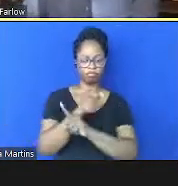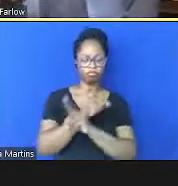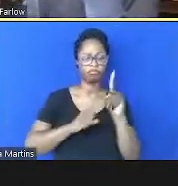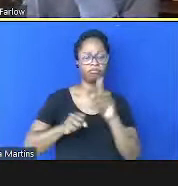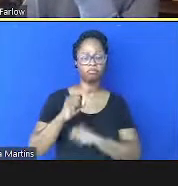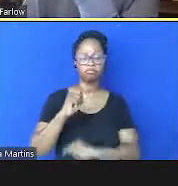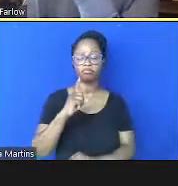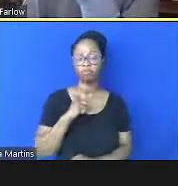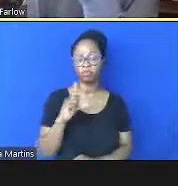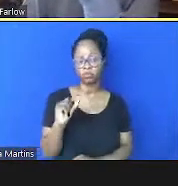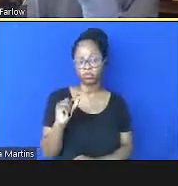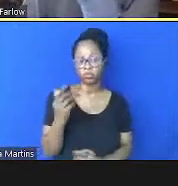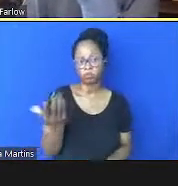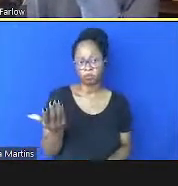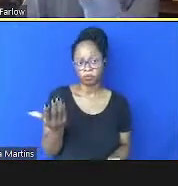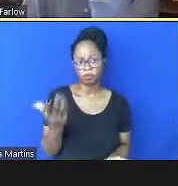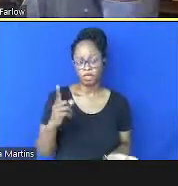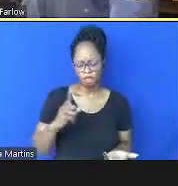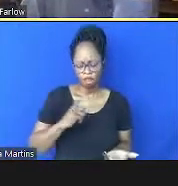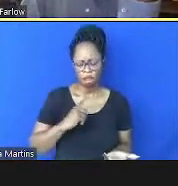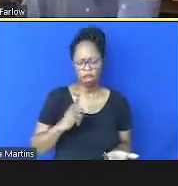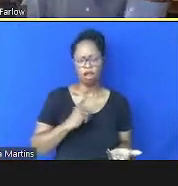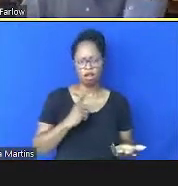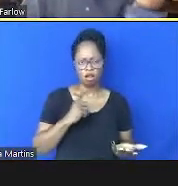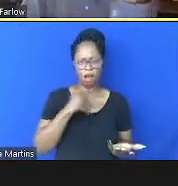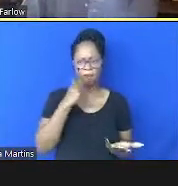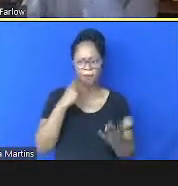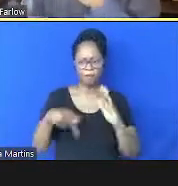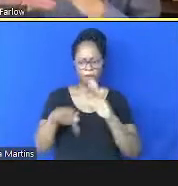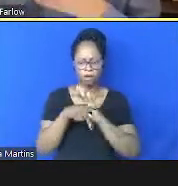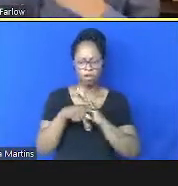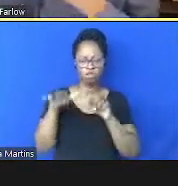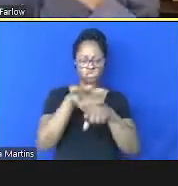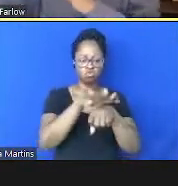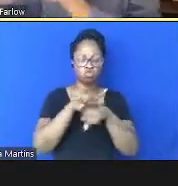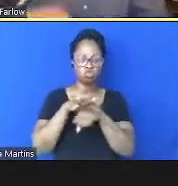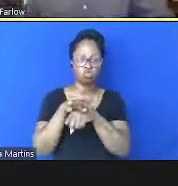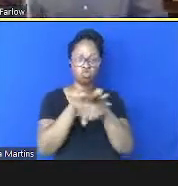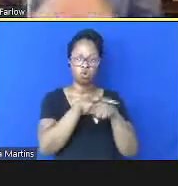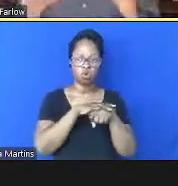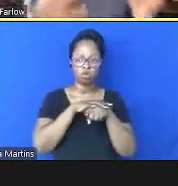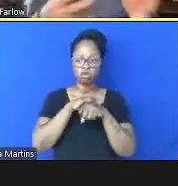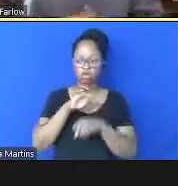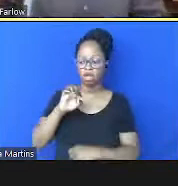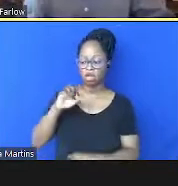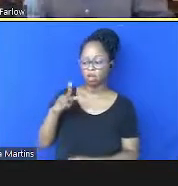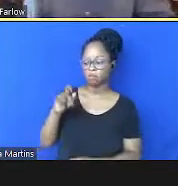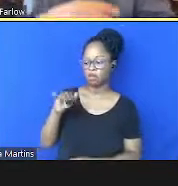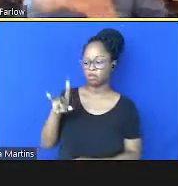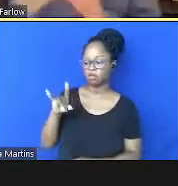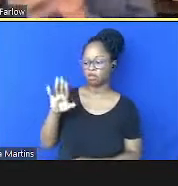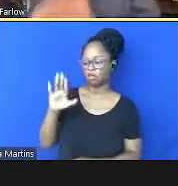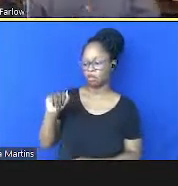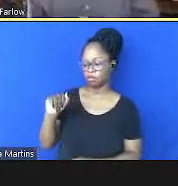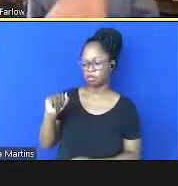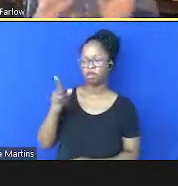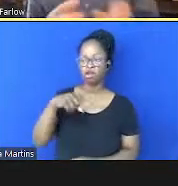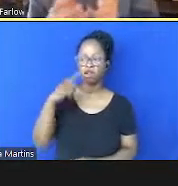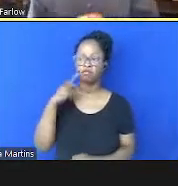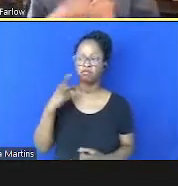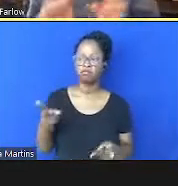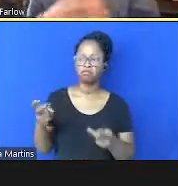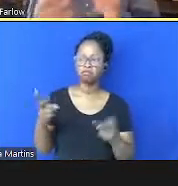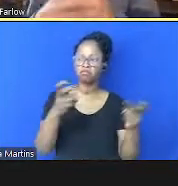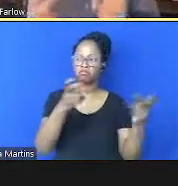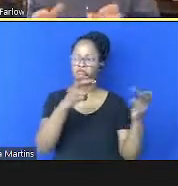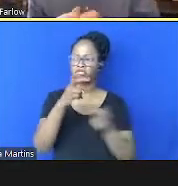ao grupamento das doenças epidêmicas e a gente vê então a interseção entre essas epidemias